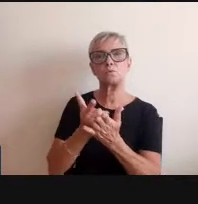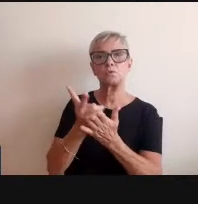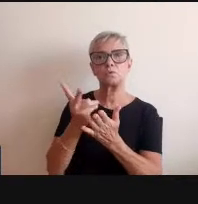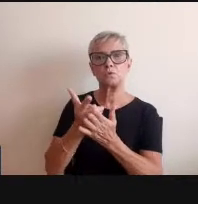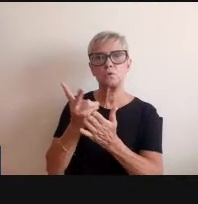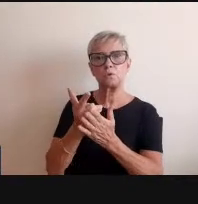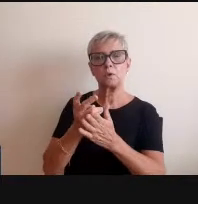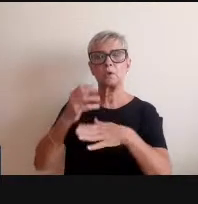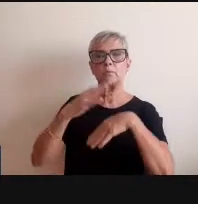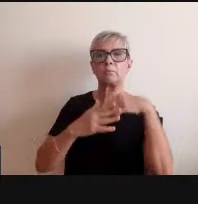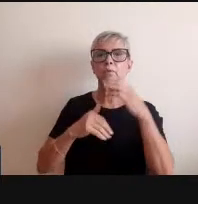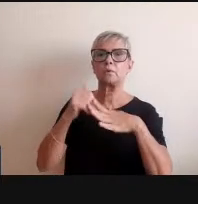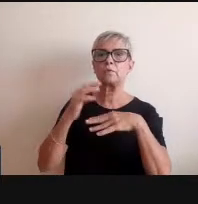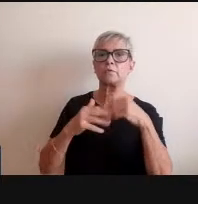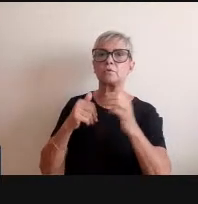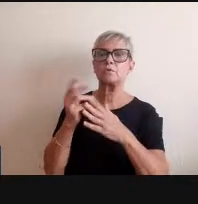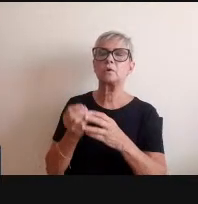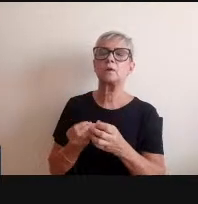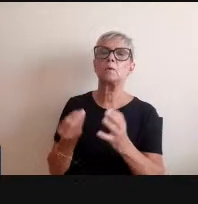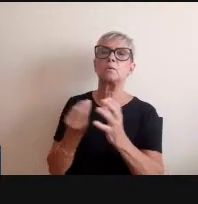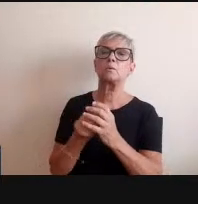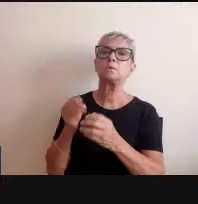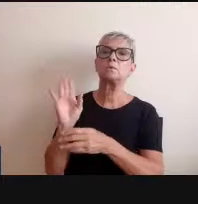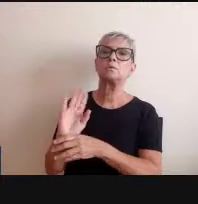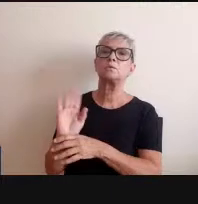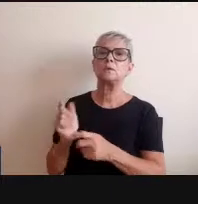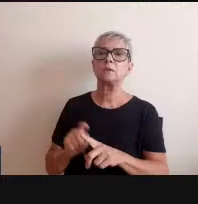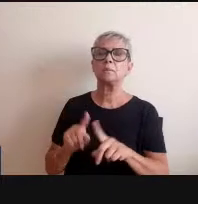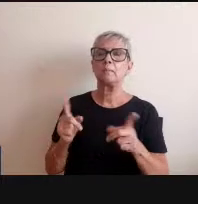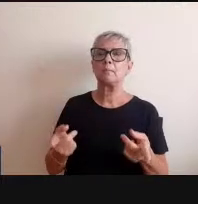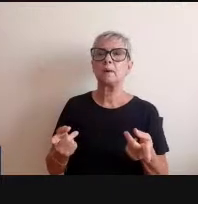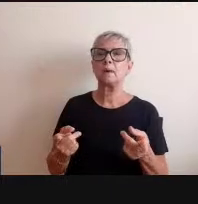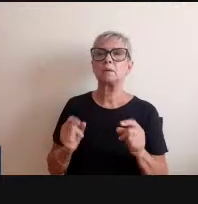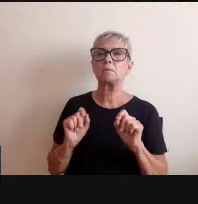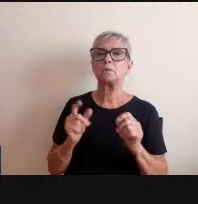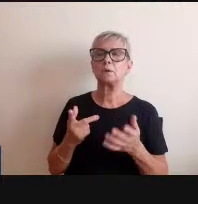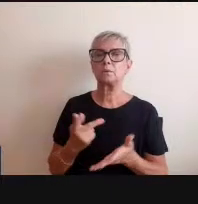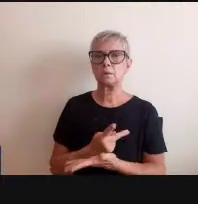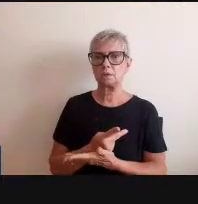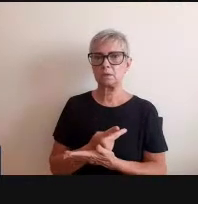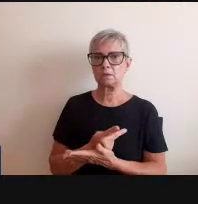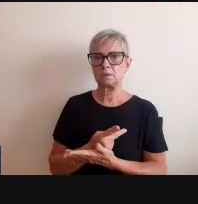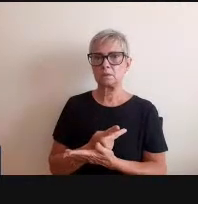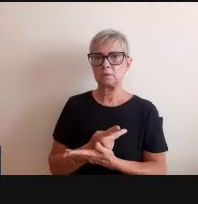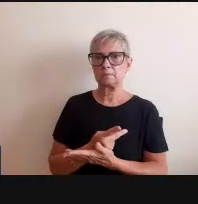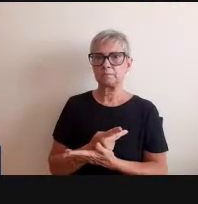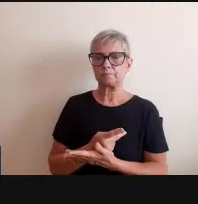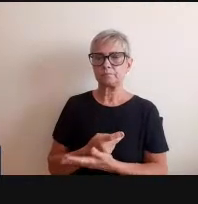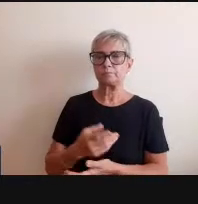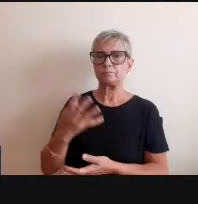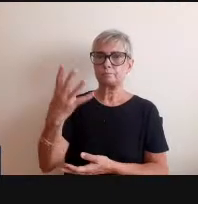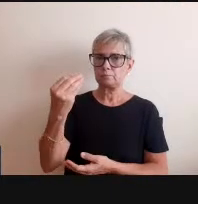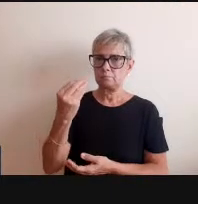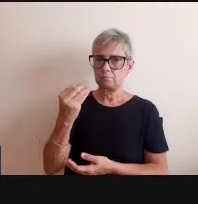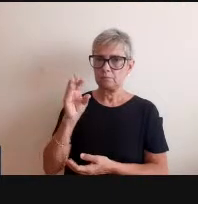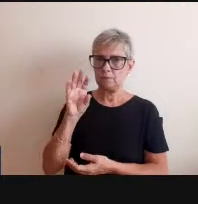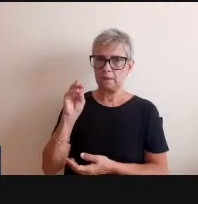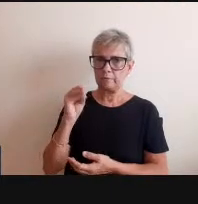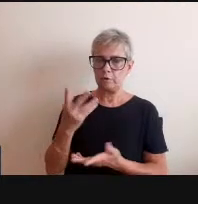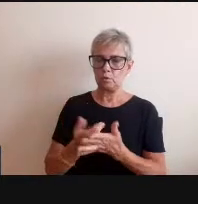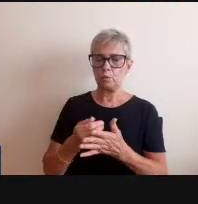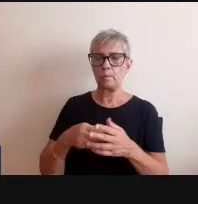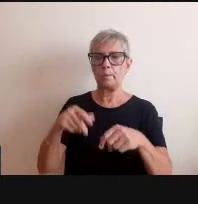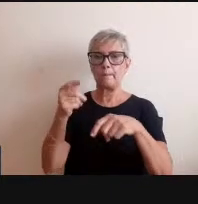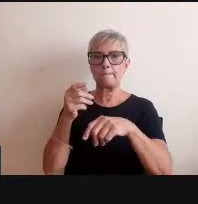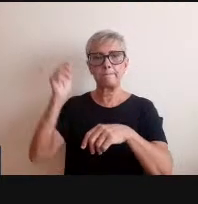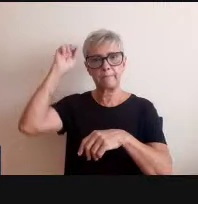do cinema mas o fato aqui é o seguinte que a foto a preto e branco ela vai para a